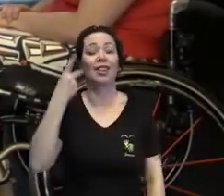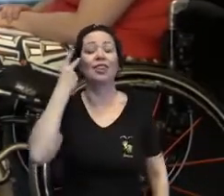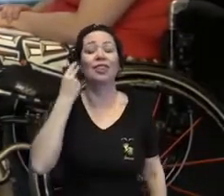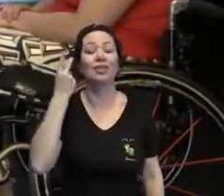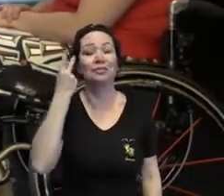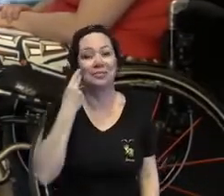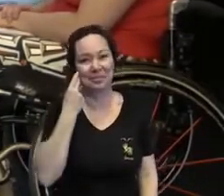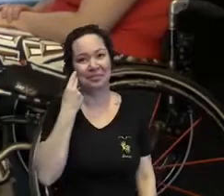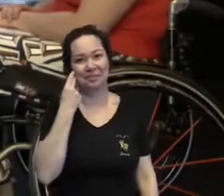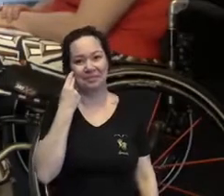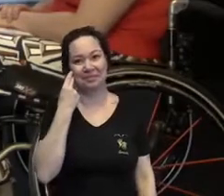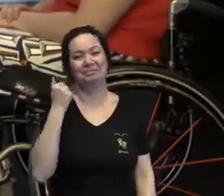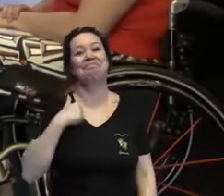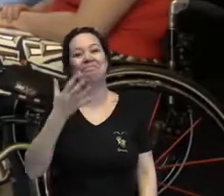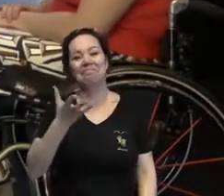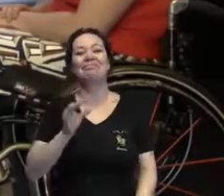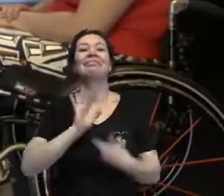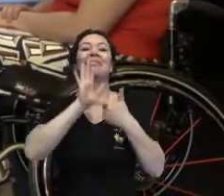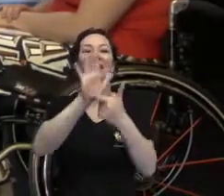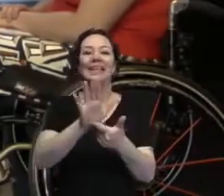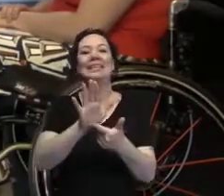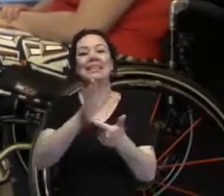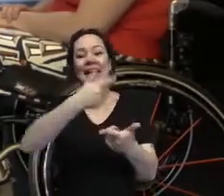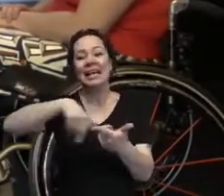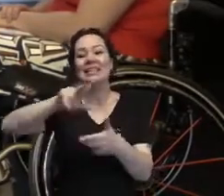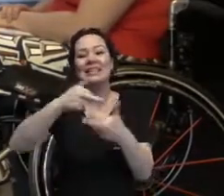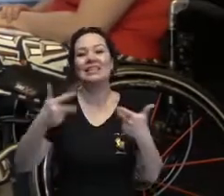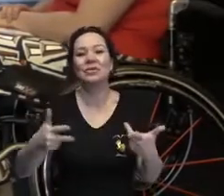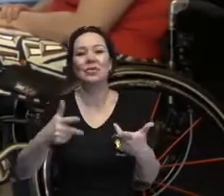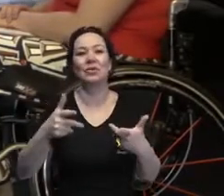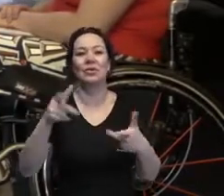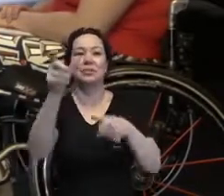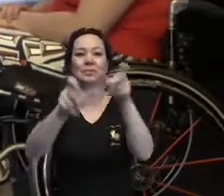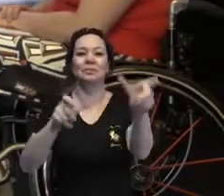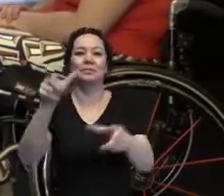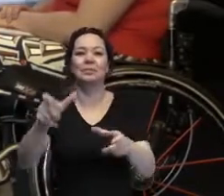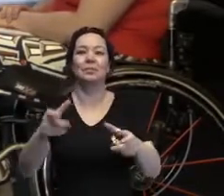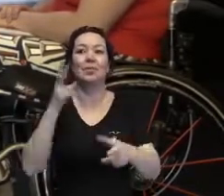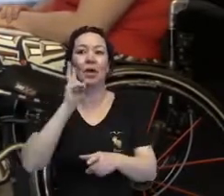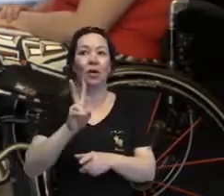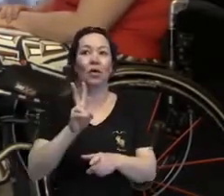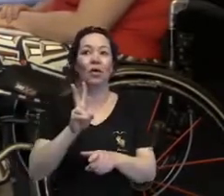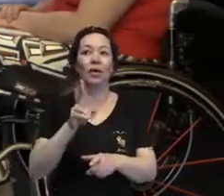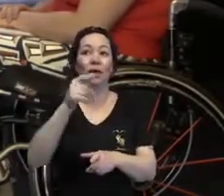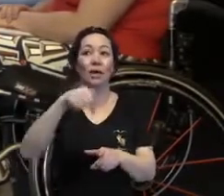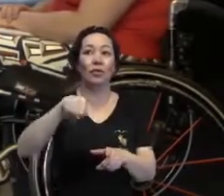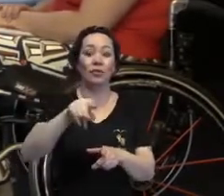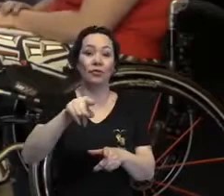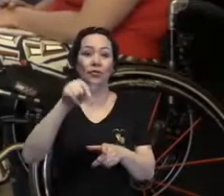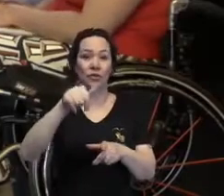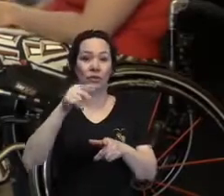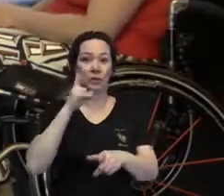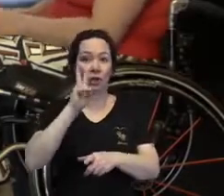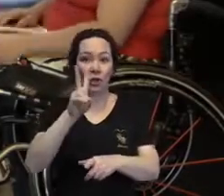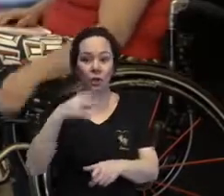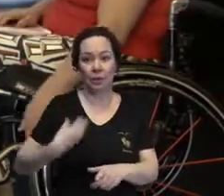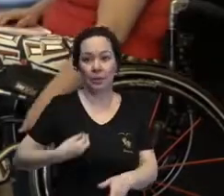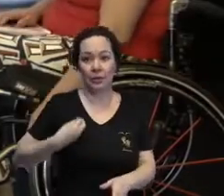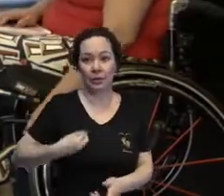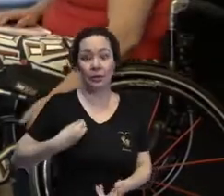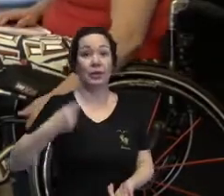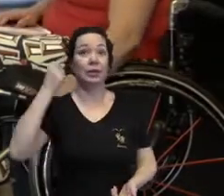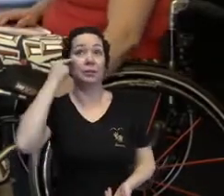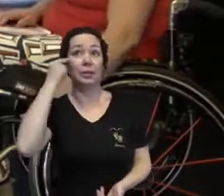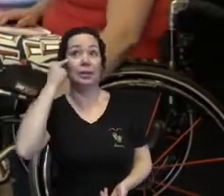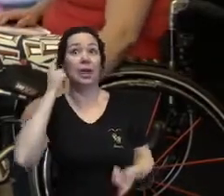eu faço muita questão de falar sobre isso com as pessoas, falar, olha, vocês aí que olham pra minha vida e pensam, ai,